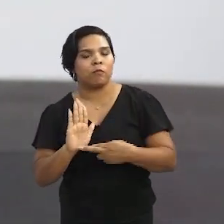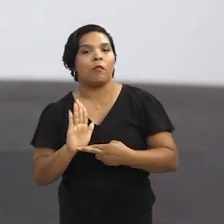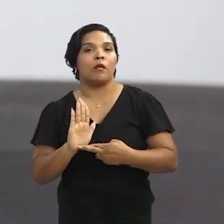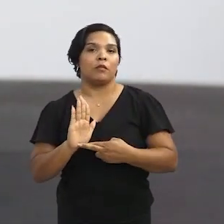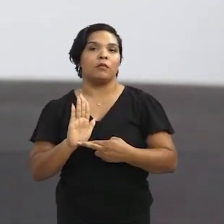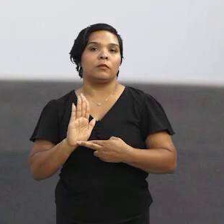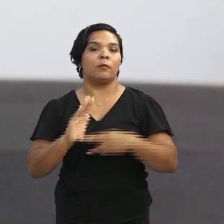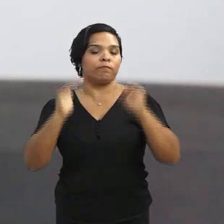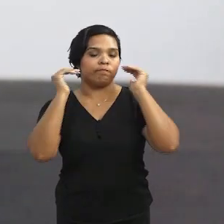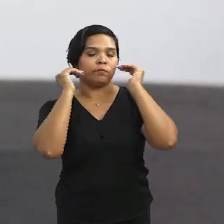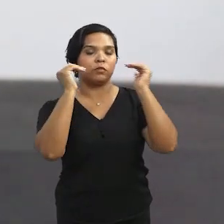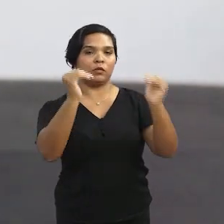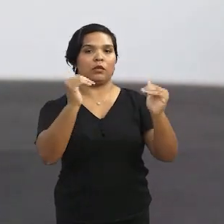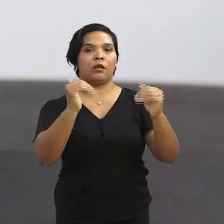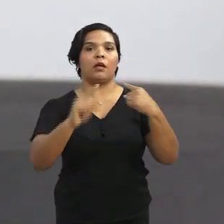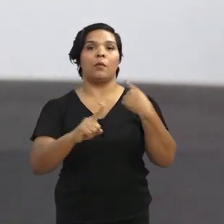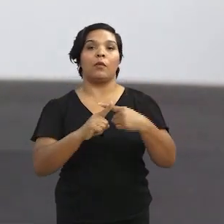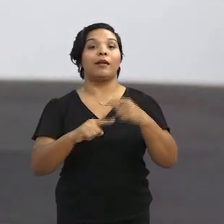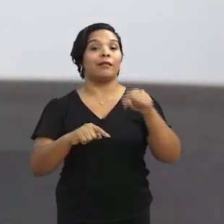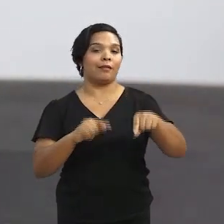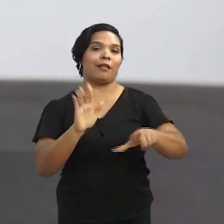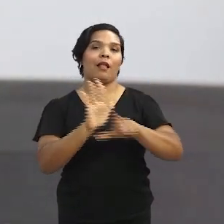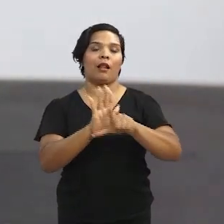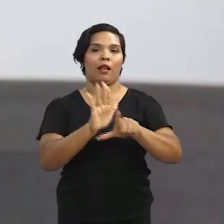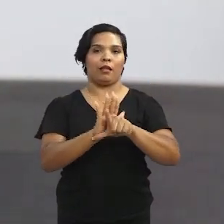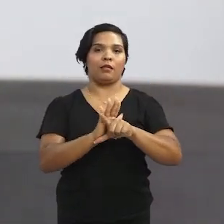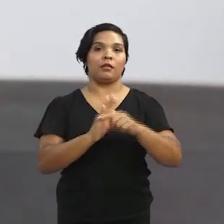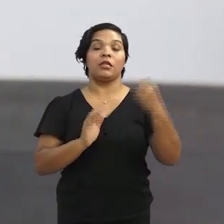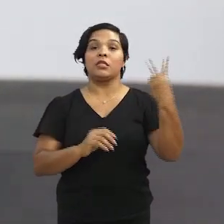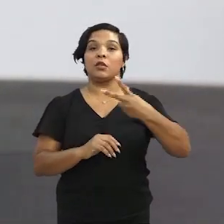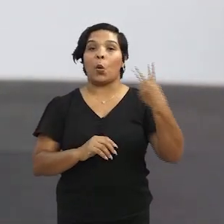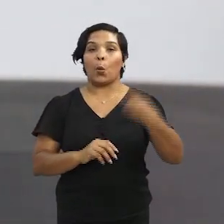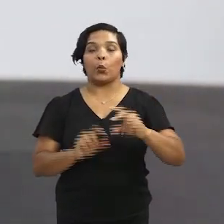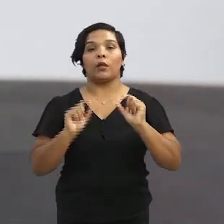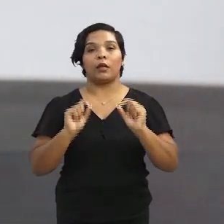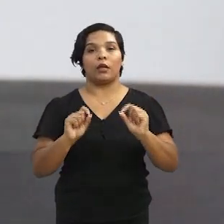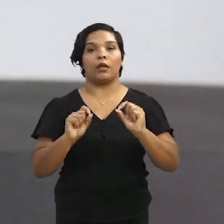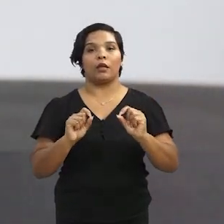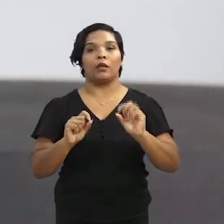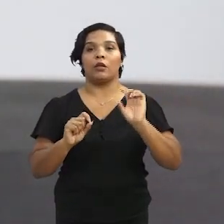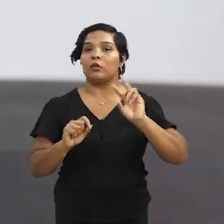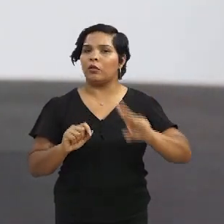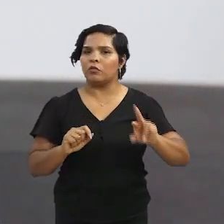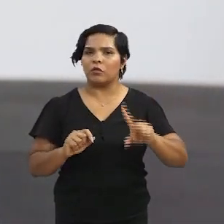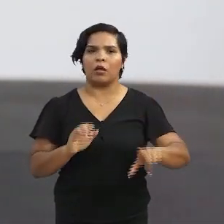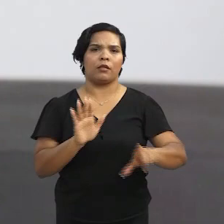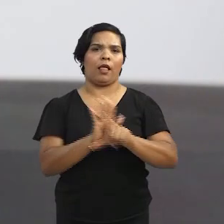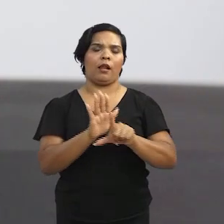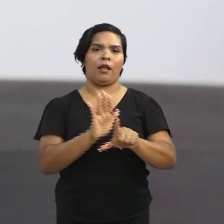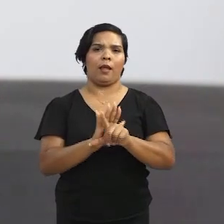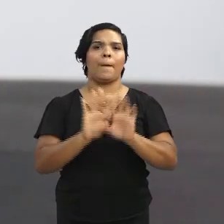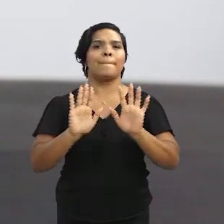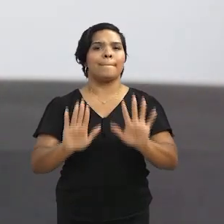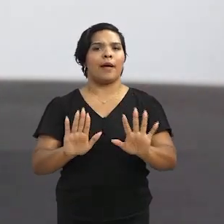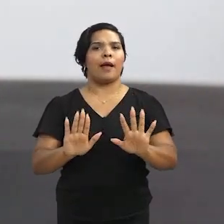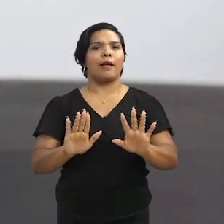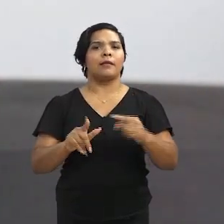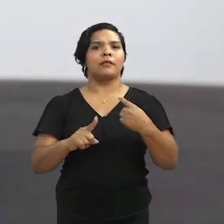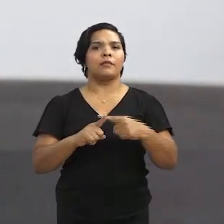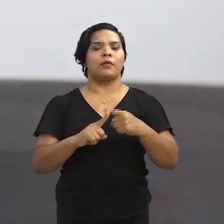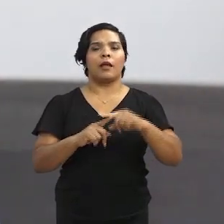primar por isso. Primeiro, porque está na lei. E, segundo, não só porque está na lei,